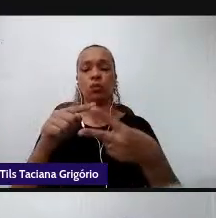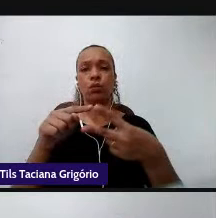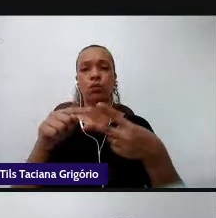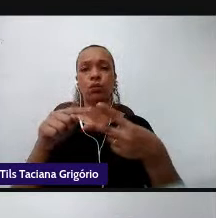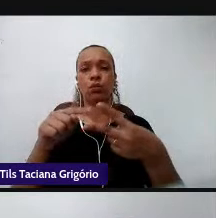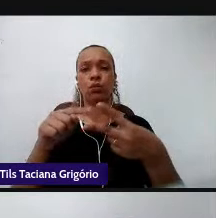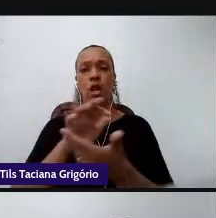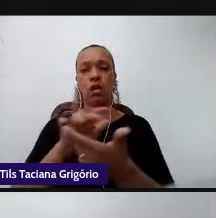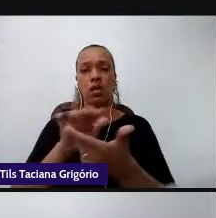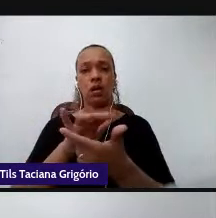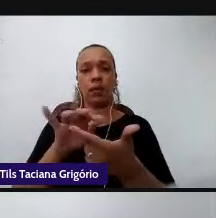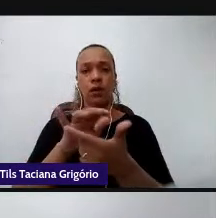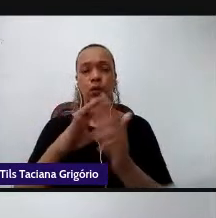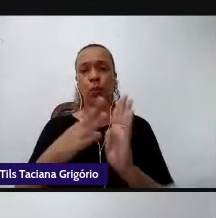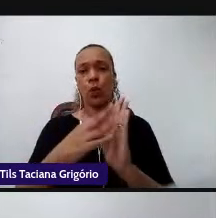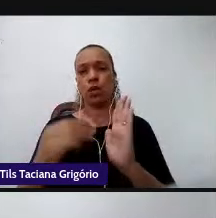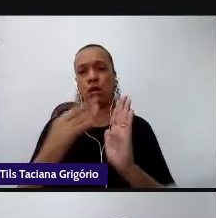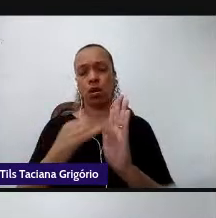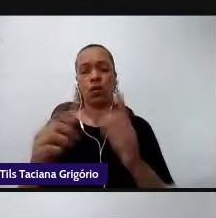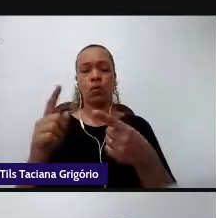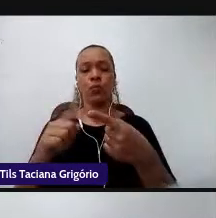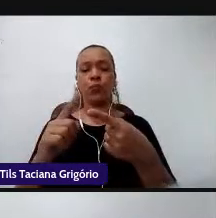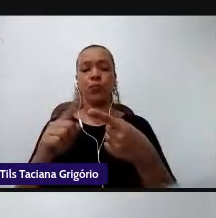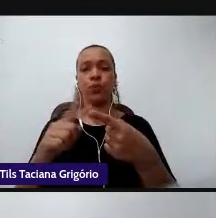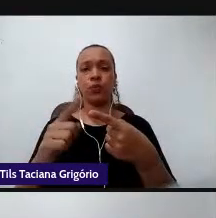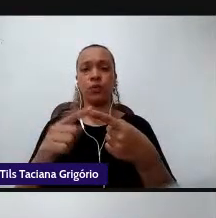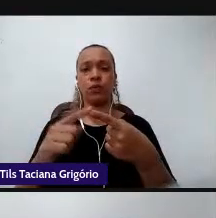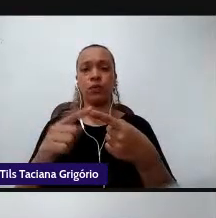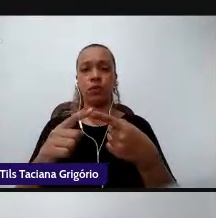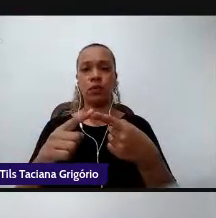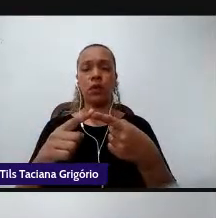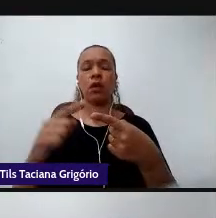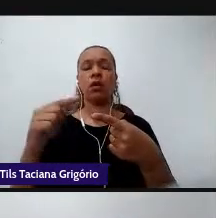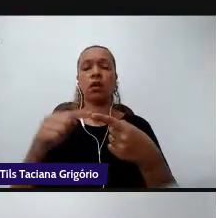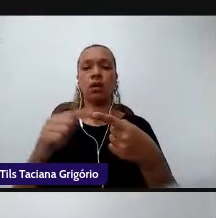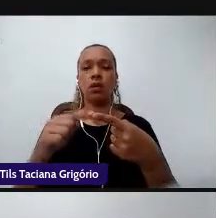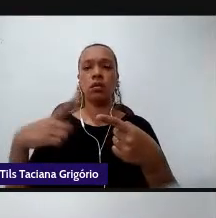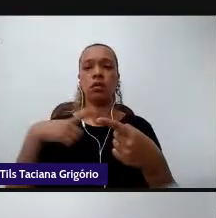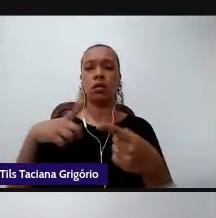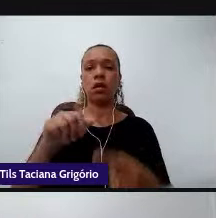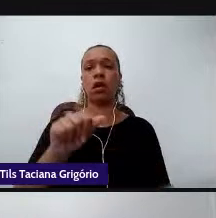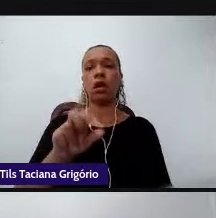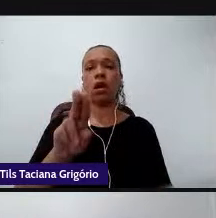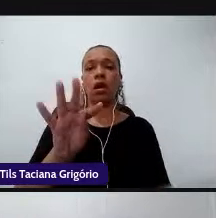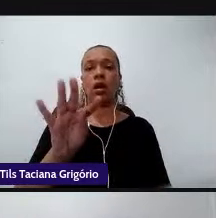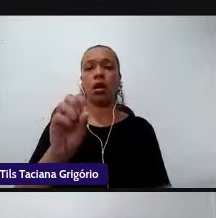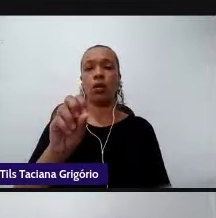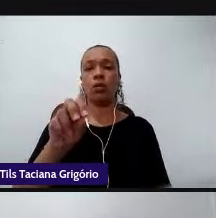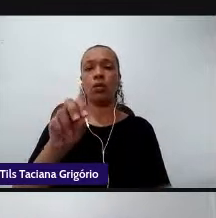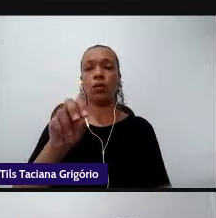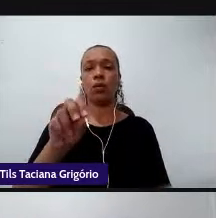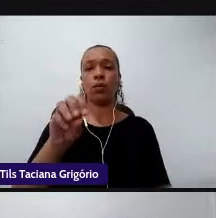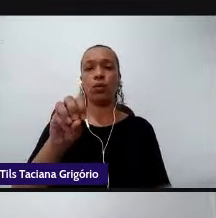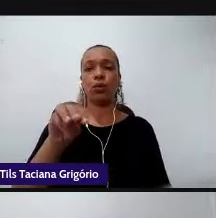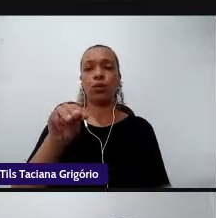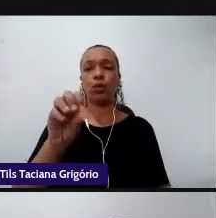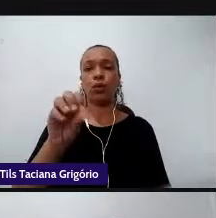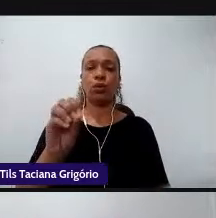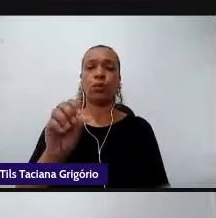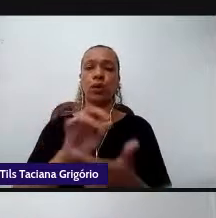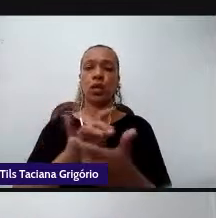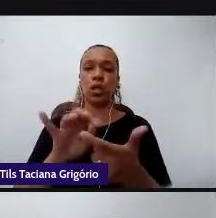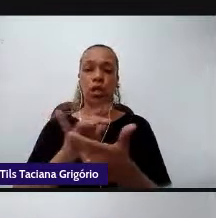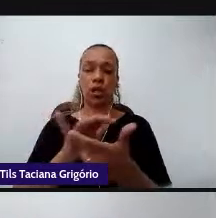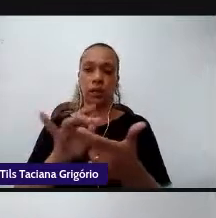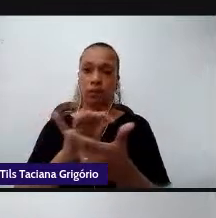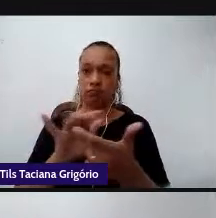discussão uma perspectiva do modelo autônomo de letramento que já era um modelo trabalhado por outras perspectivas